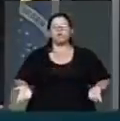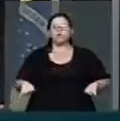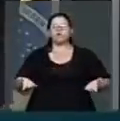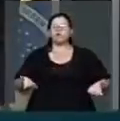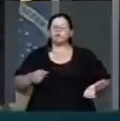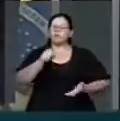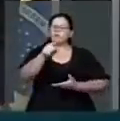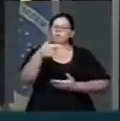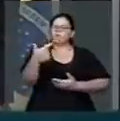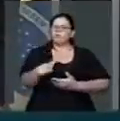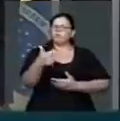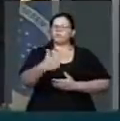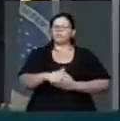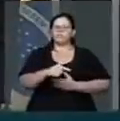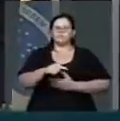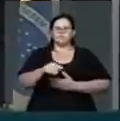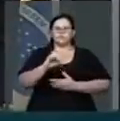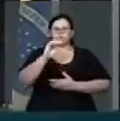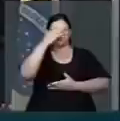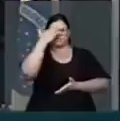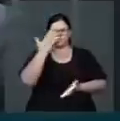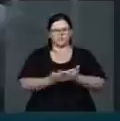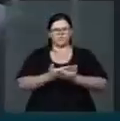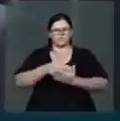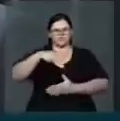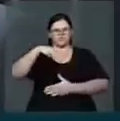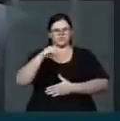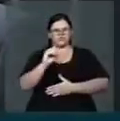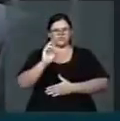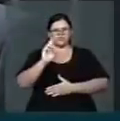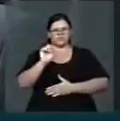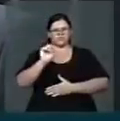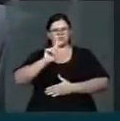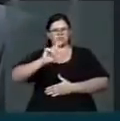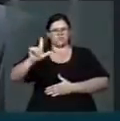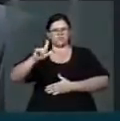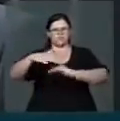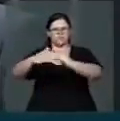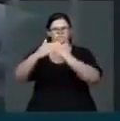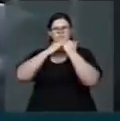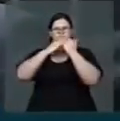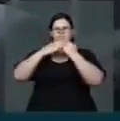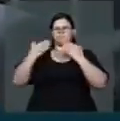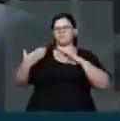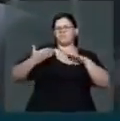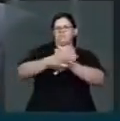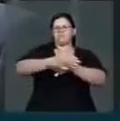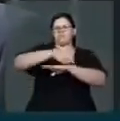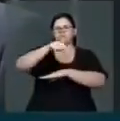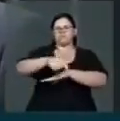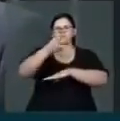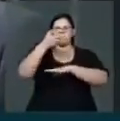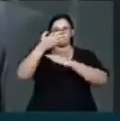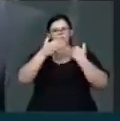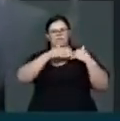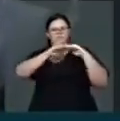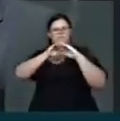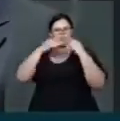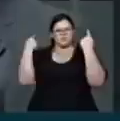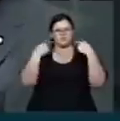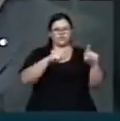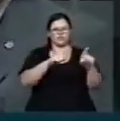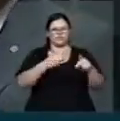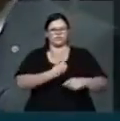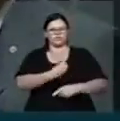Você não tem credibilidade moral para neste mandato vir aqui querer desmoralizar a trajetória de muitos